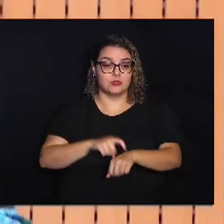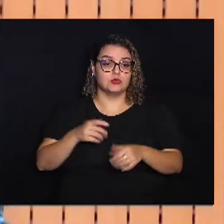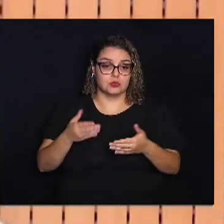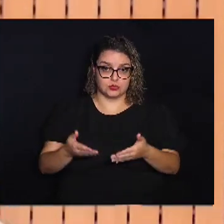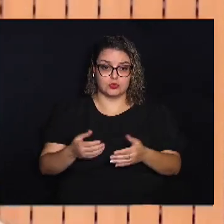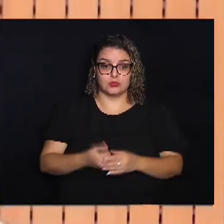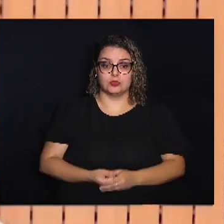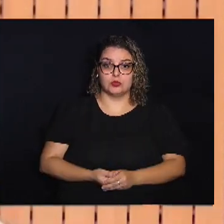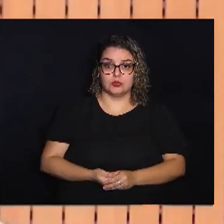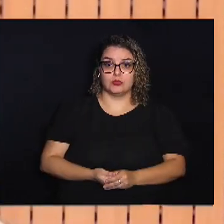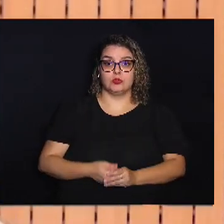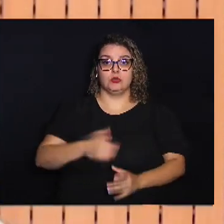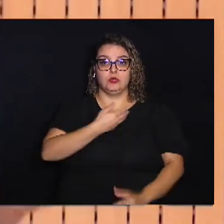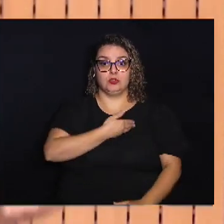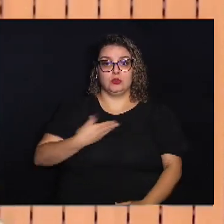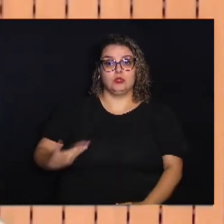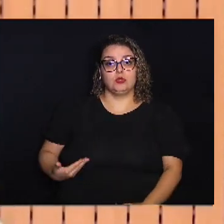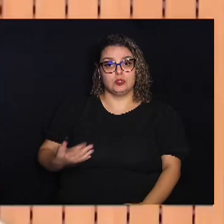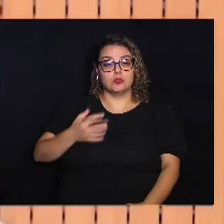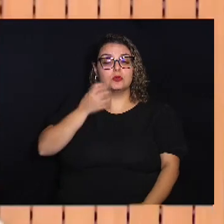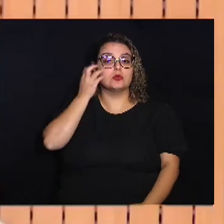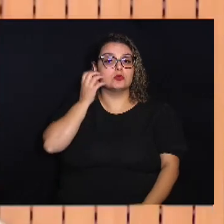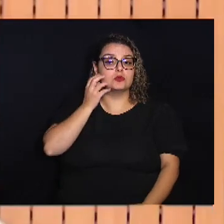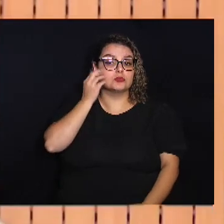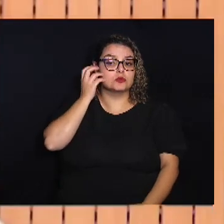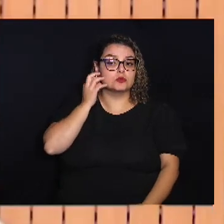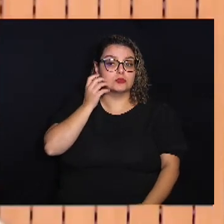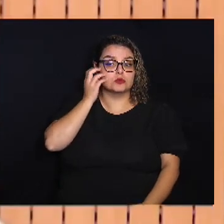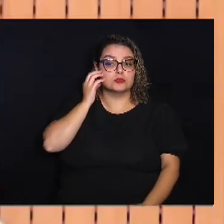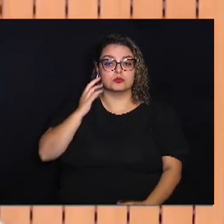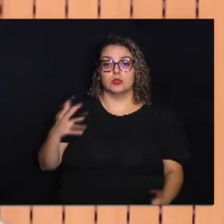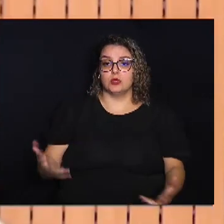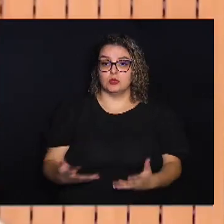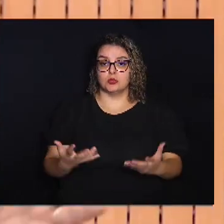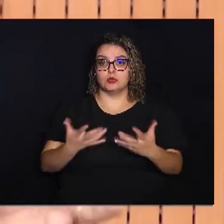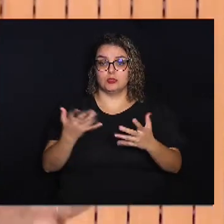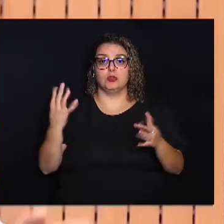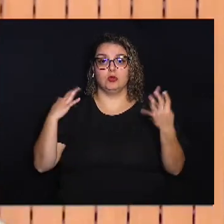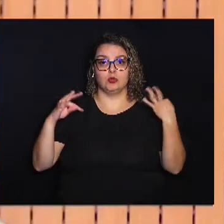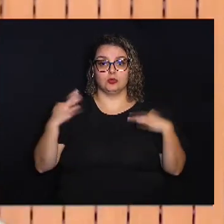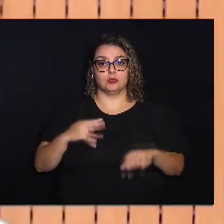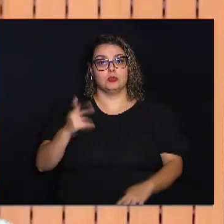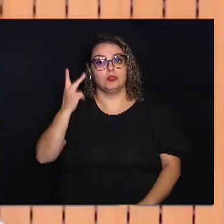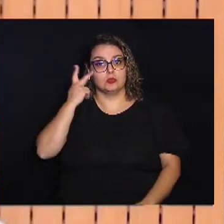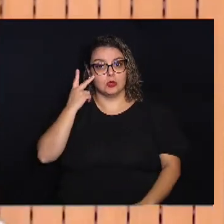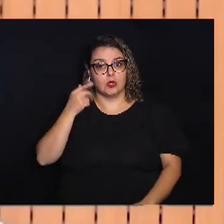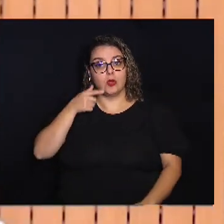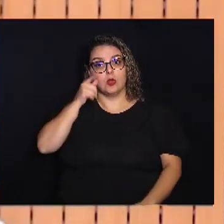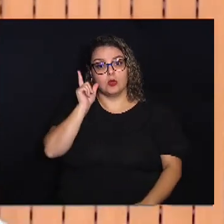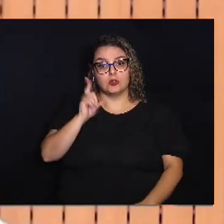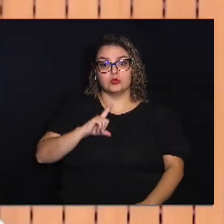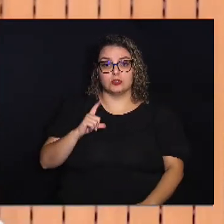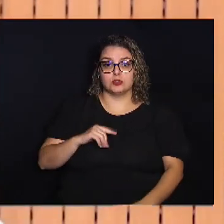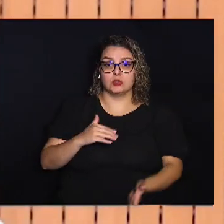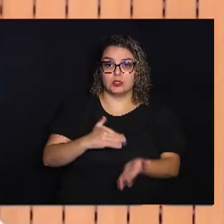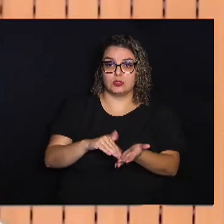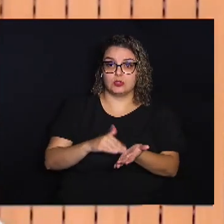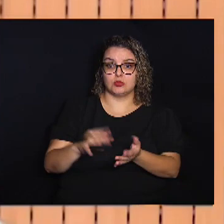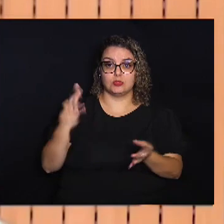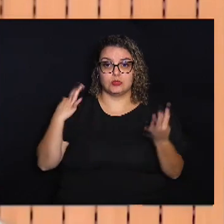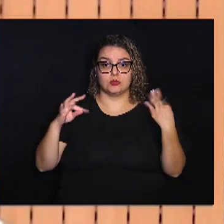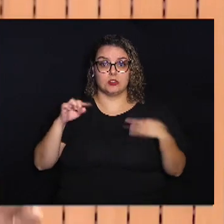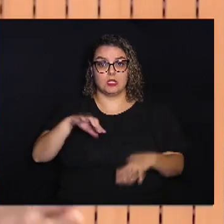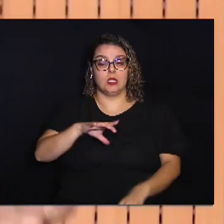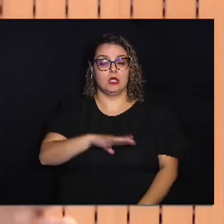o governador Tarcísio Quer Estimular O turismo Paulista Ontem Nós tivemos A presença Do secretário De turismo Aqui em